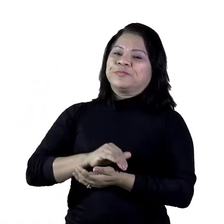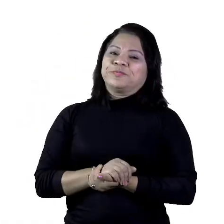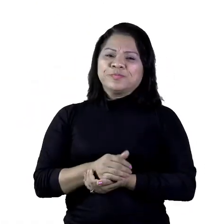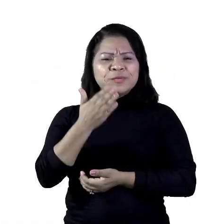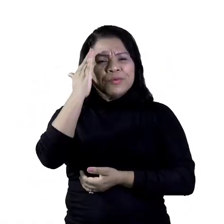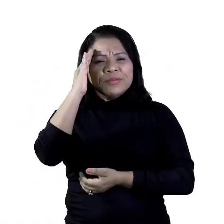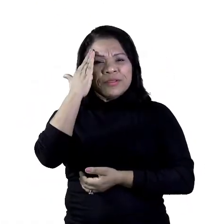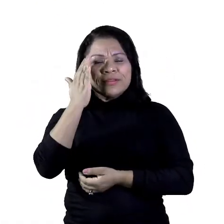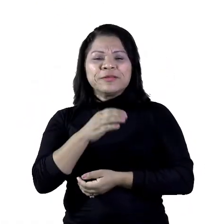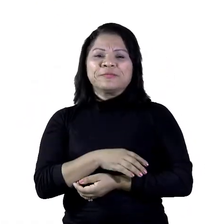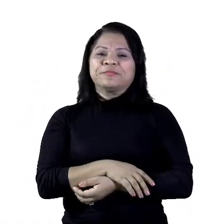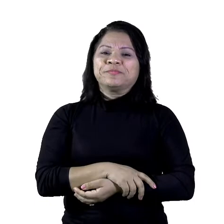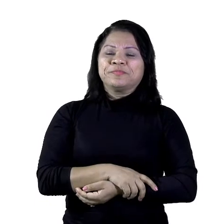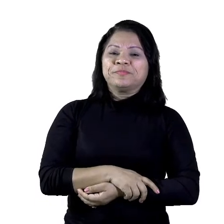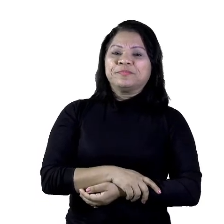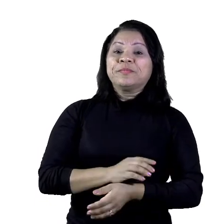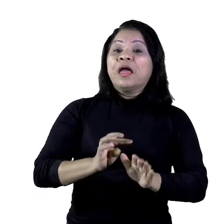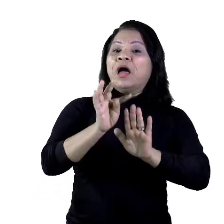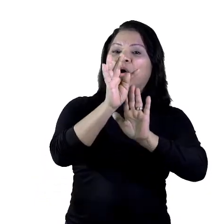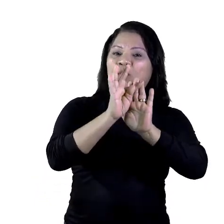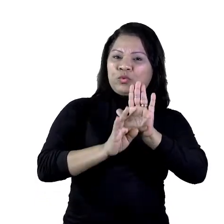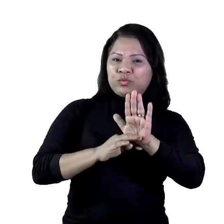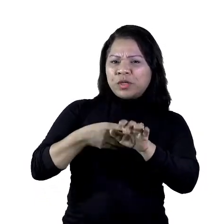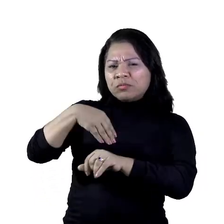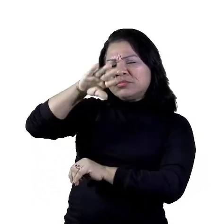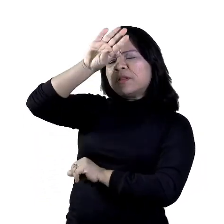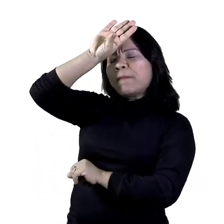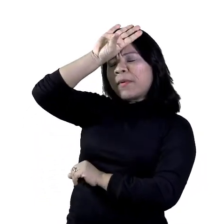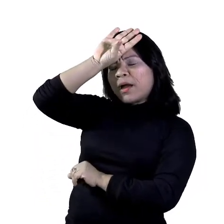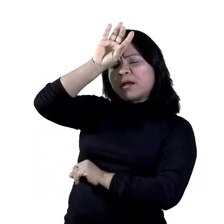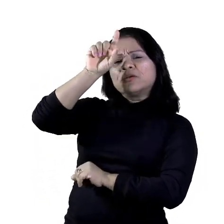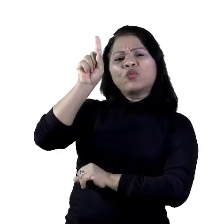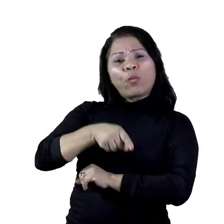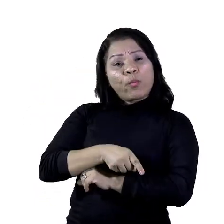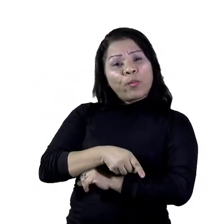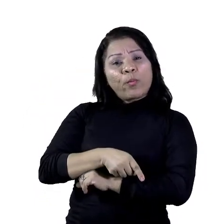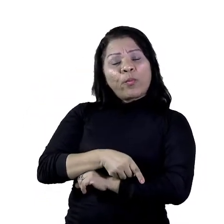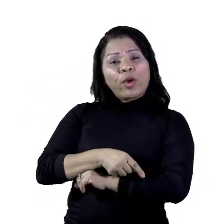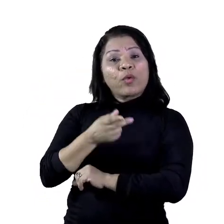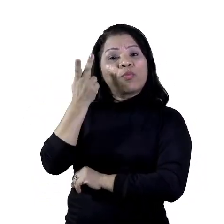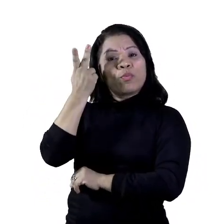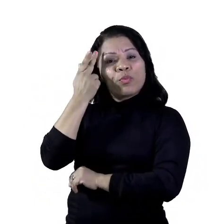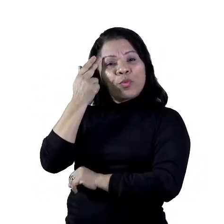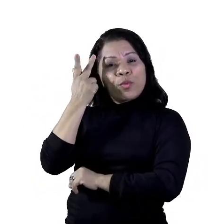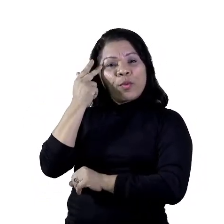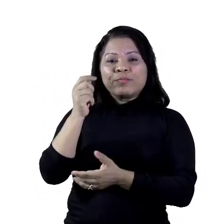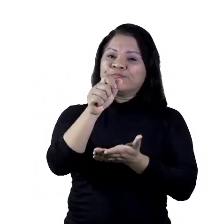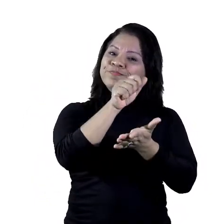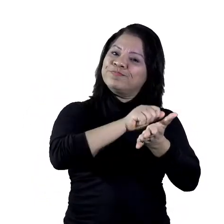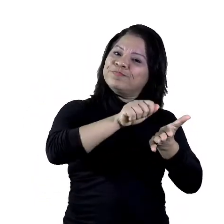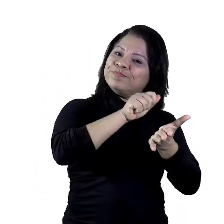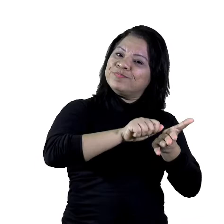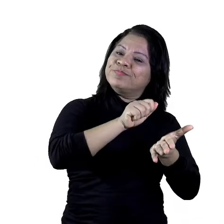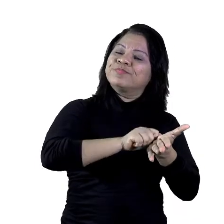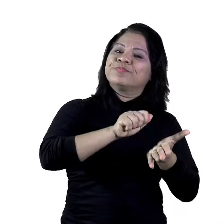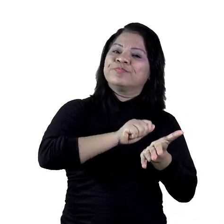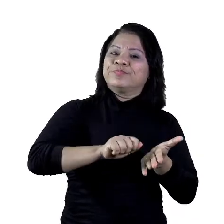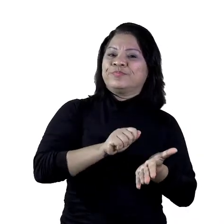O texto dramático é normalmente escrito para ser